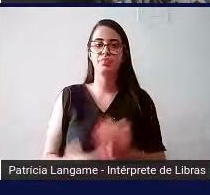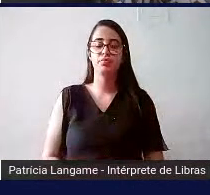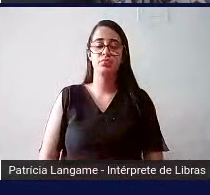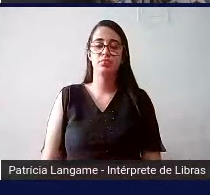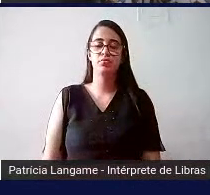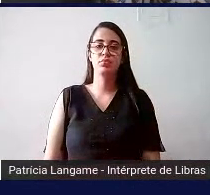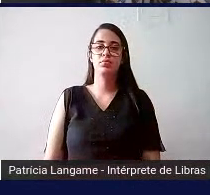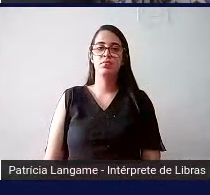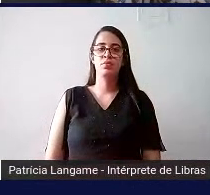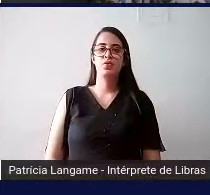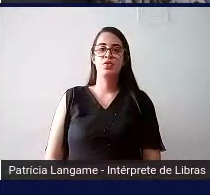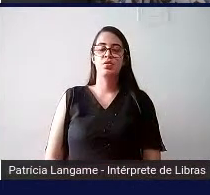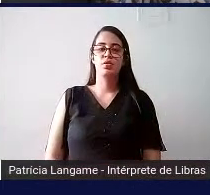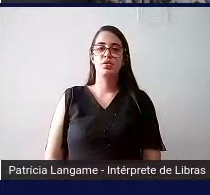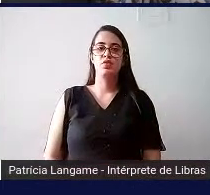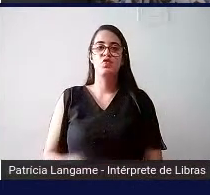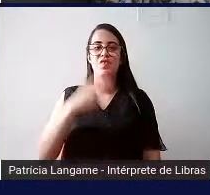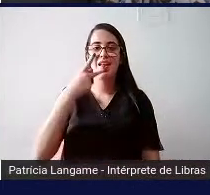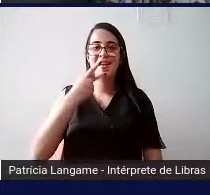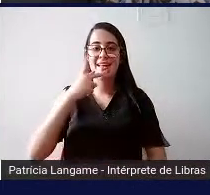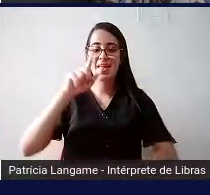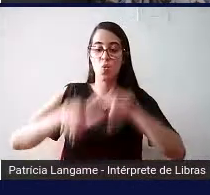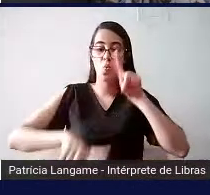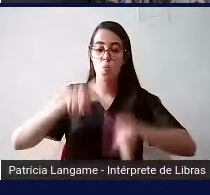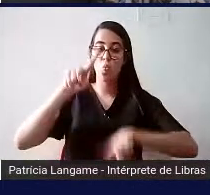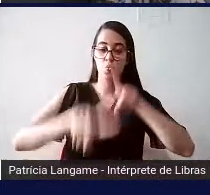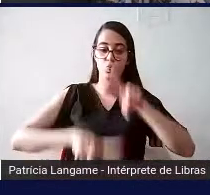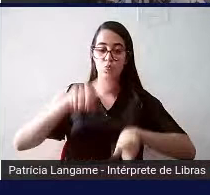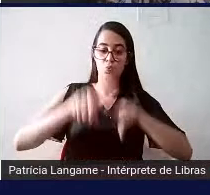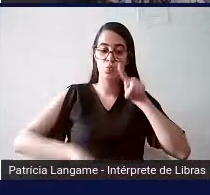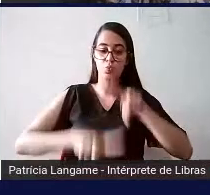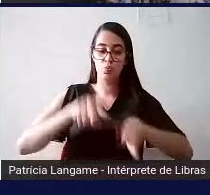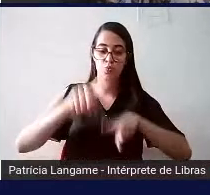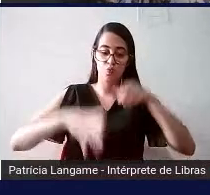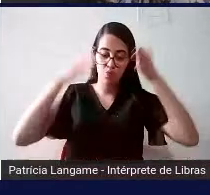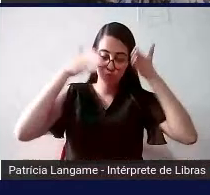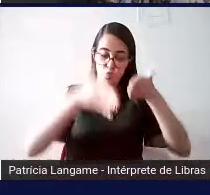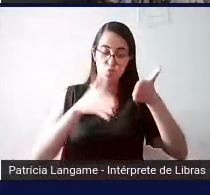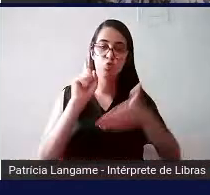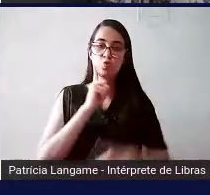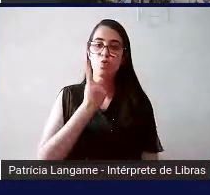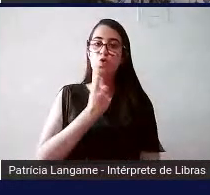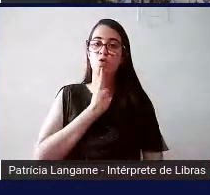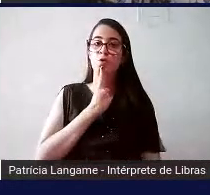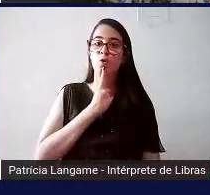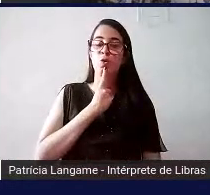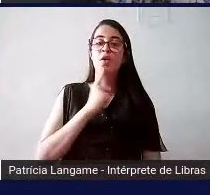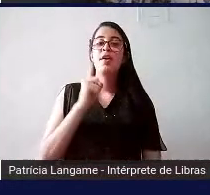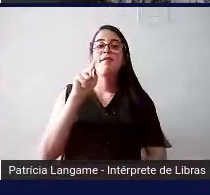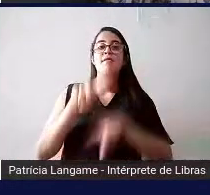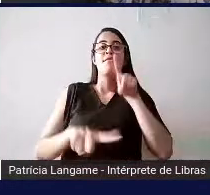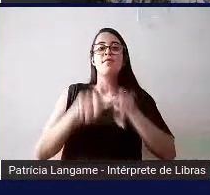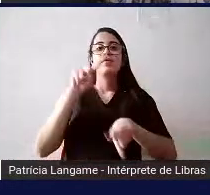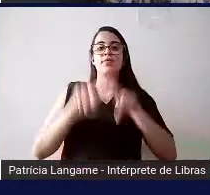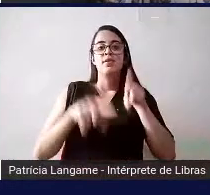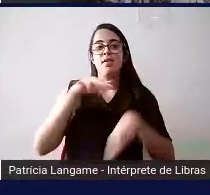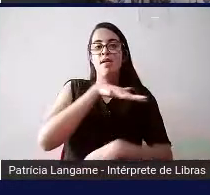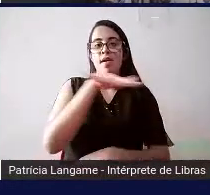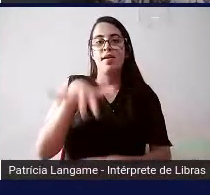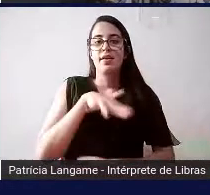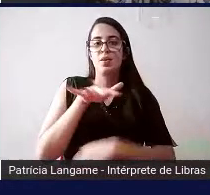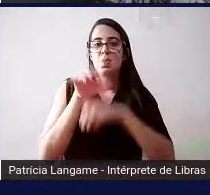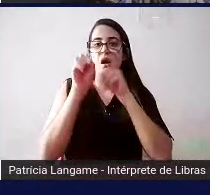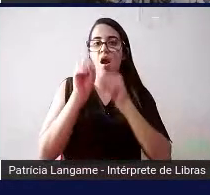quando a gente fala de recursos para surdos especialmente recursos voltados para educação